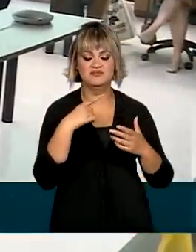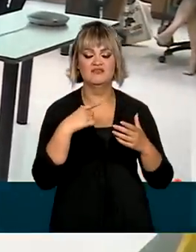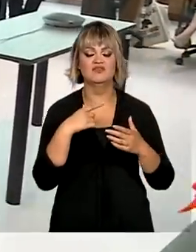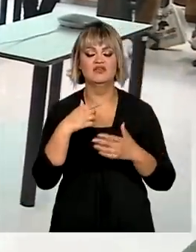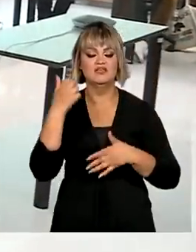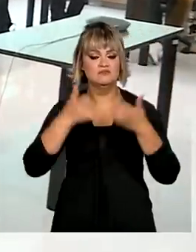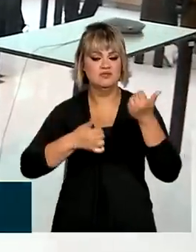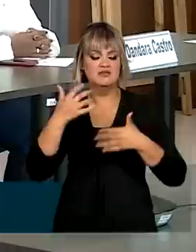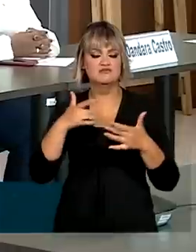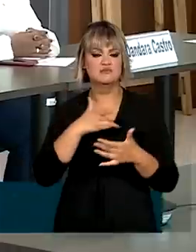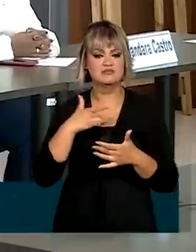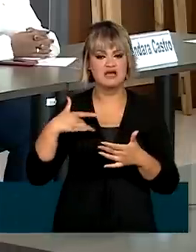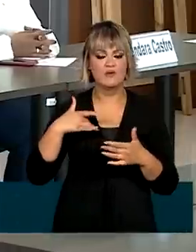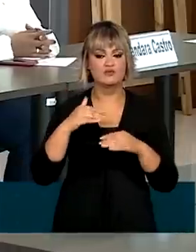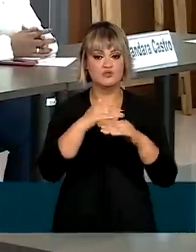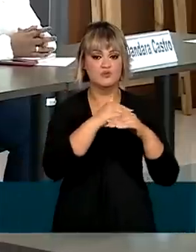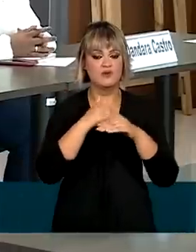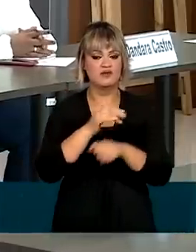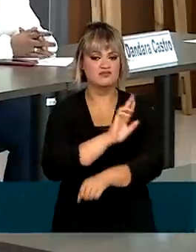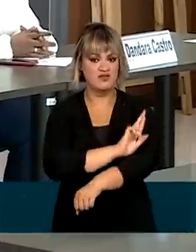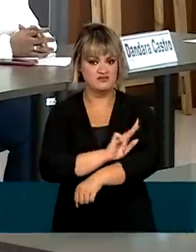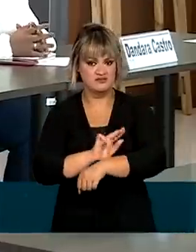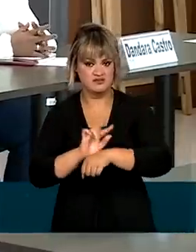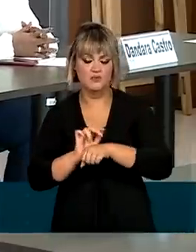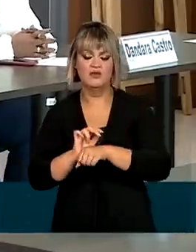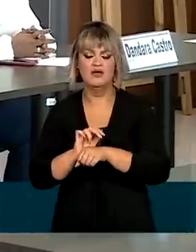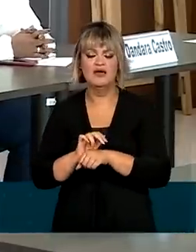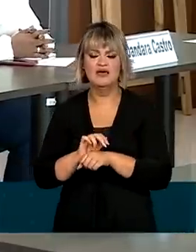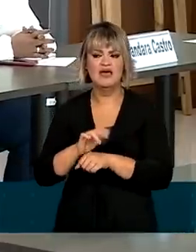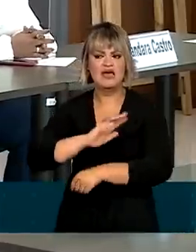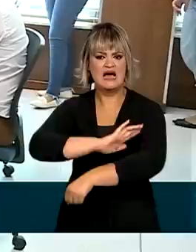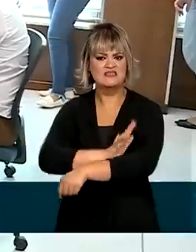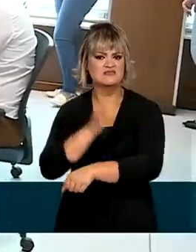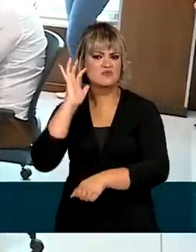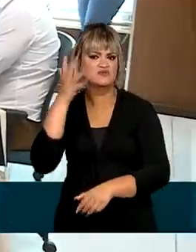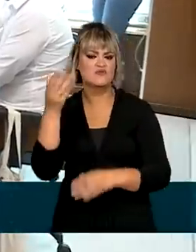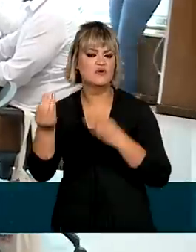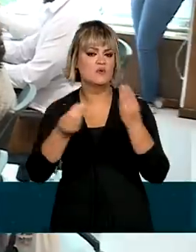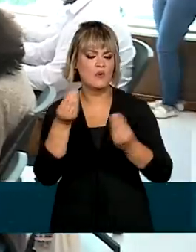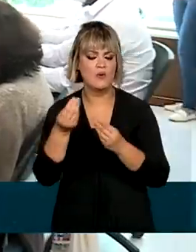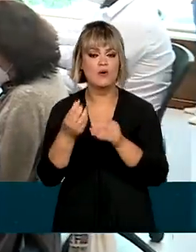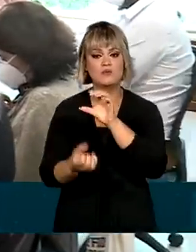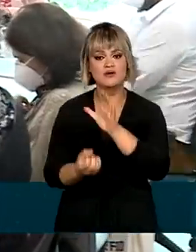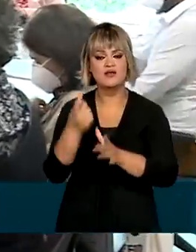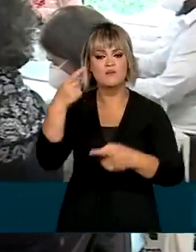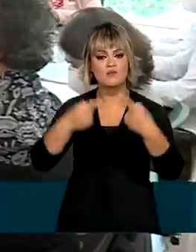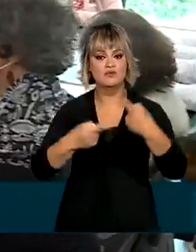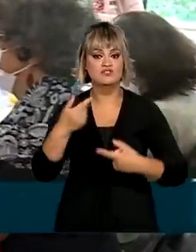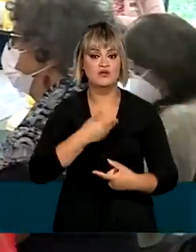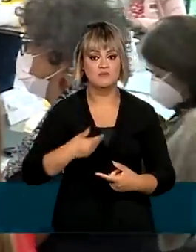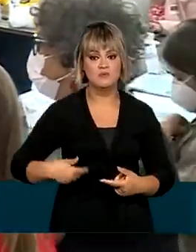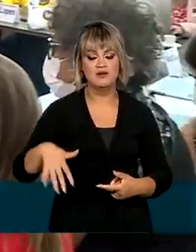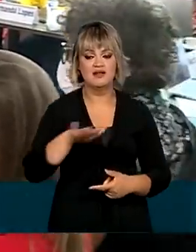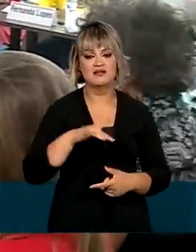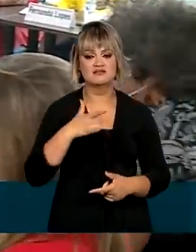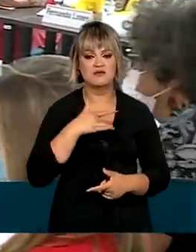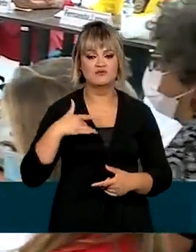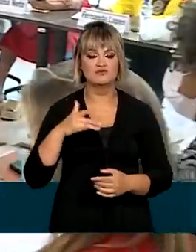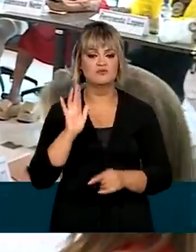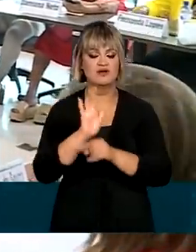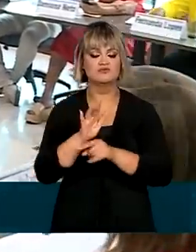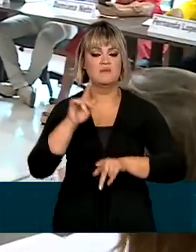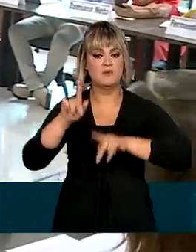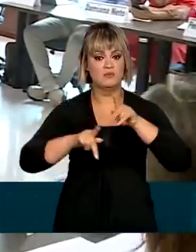igualdade racial. Na pauta, o enfrentamento ao racismo e a implementação de políticas públicas de saúde para a